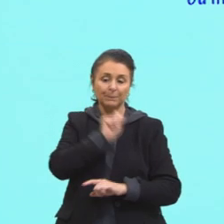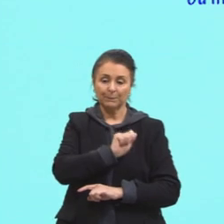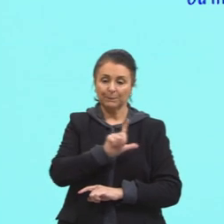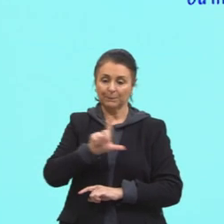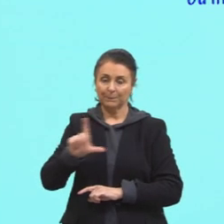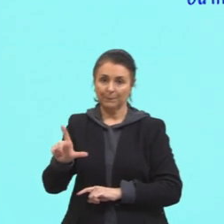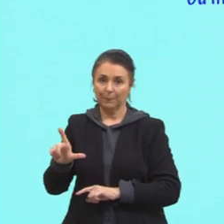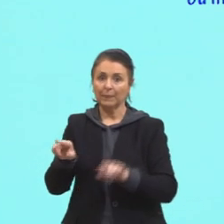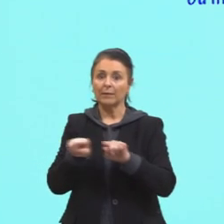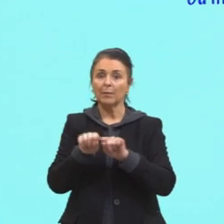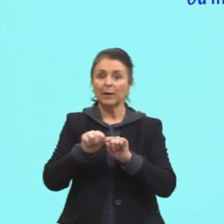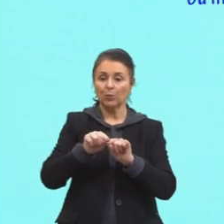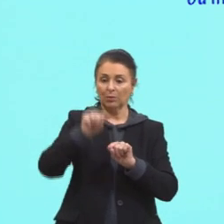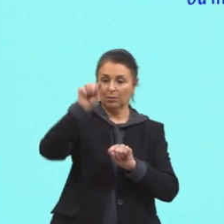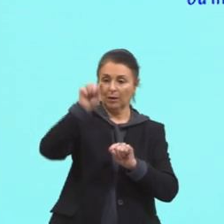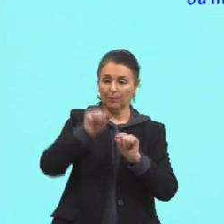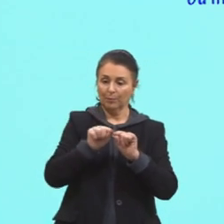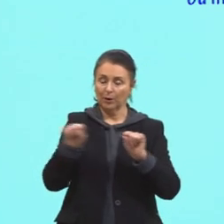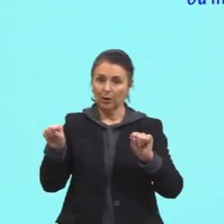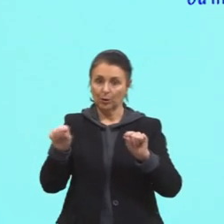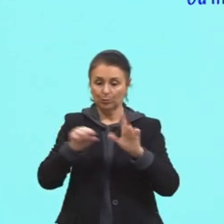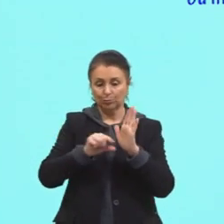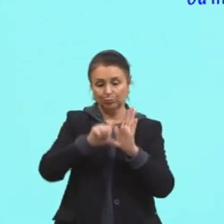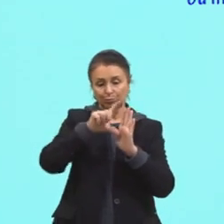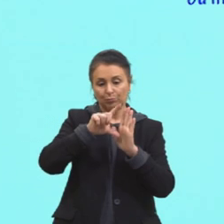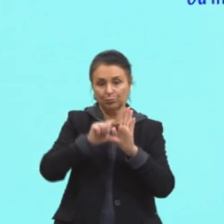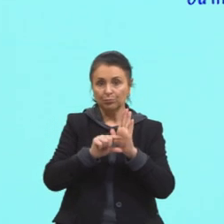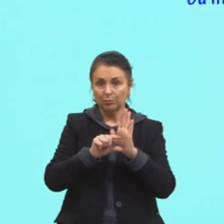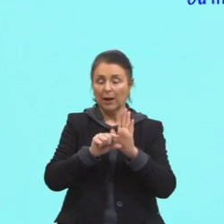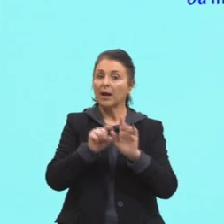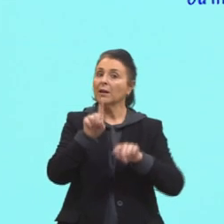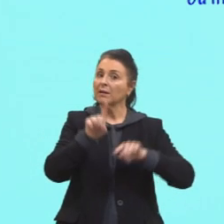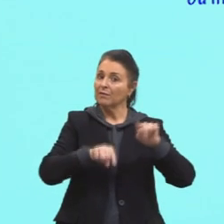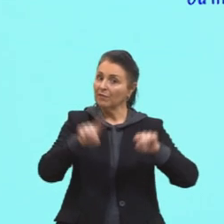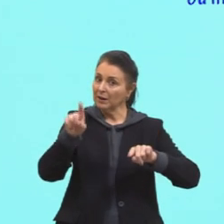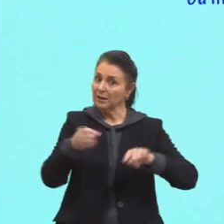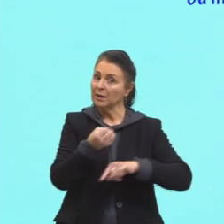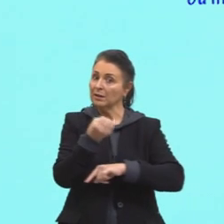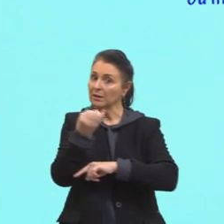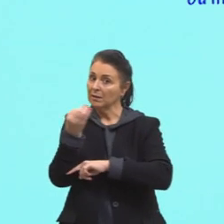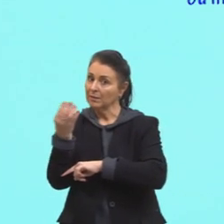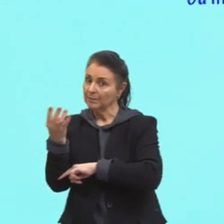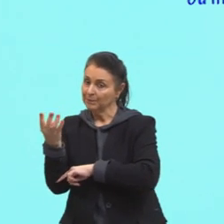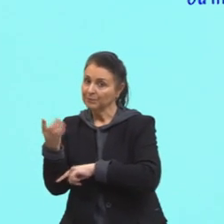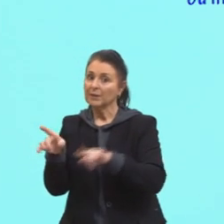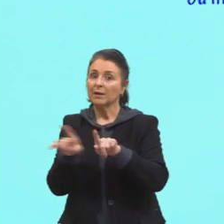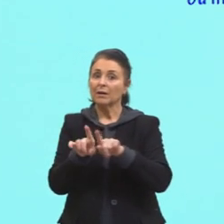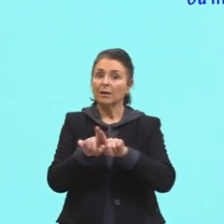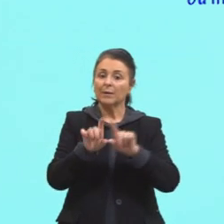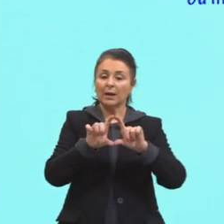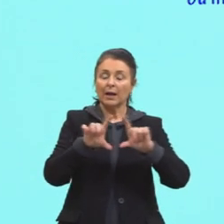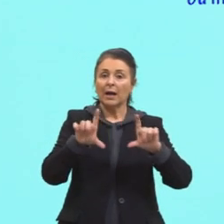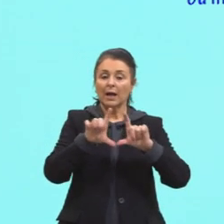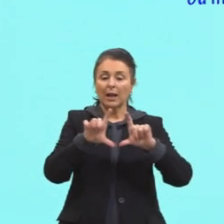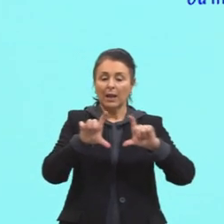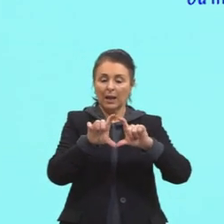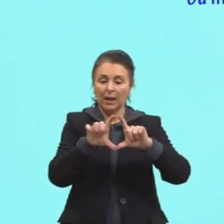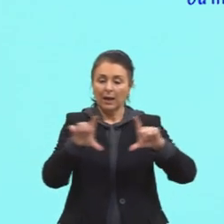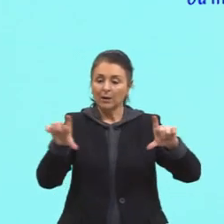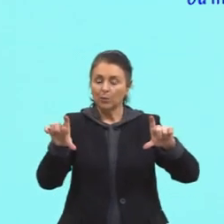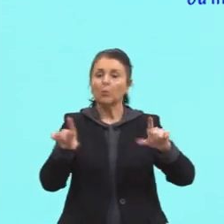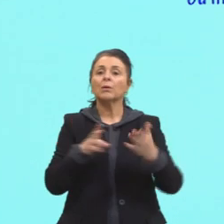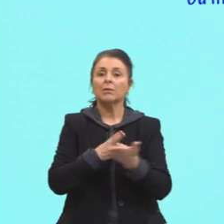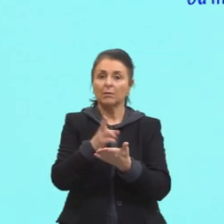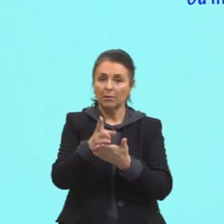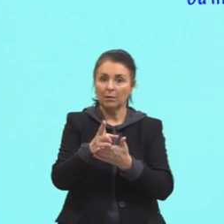Os tamanhos variam de acordo com a intensidade. A largura é sempre a mesma. A distância constante